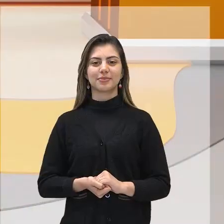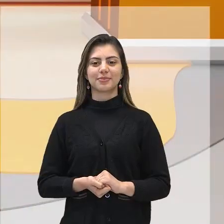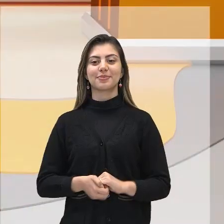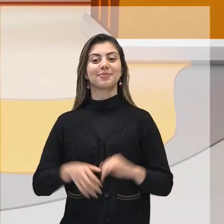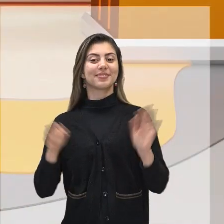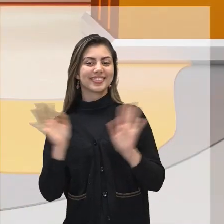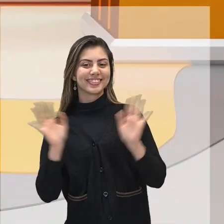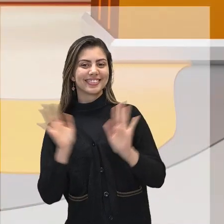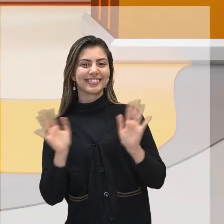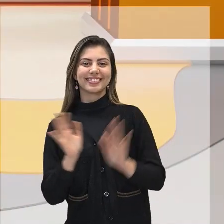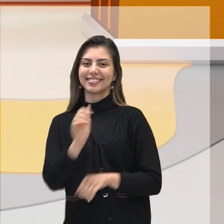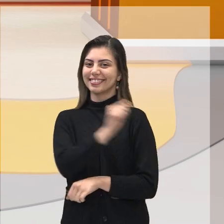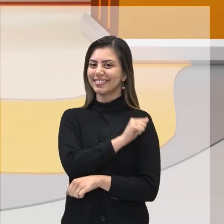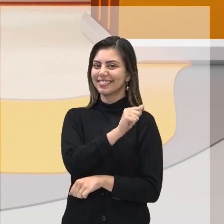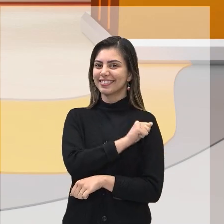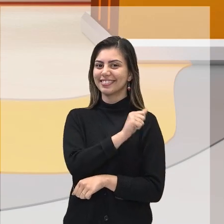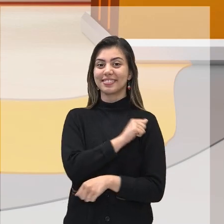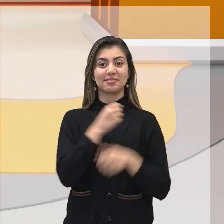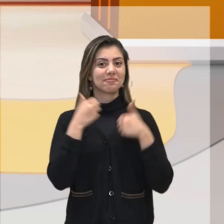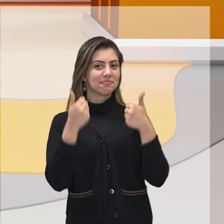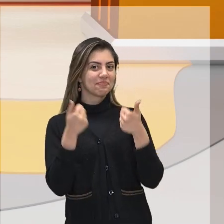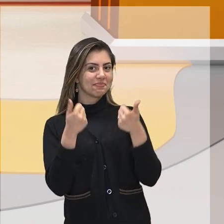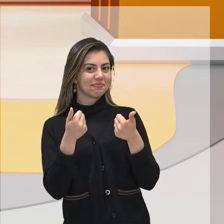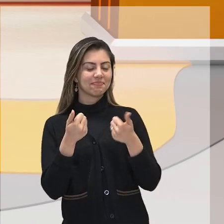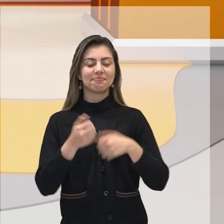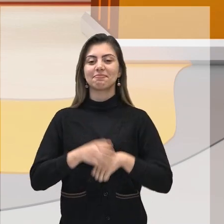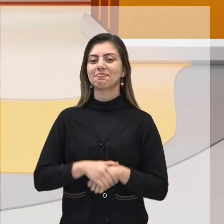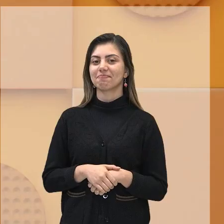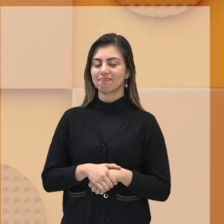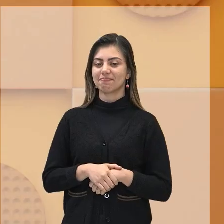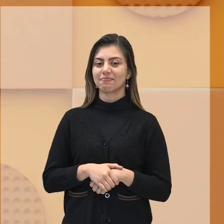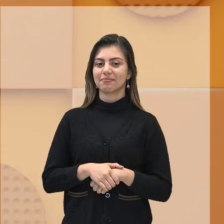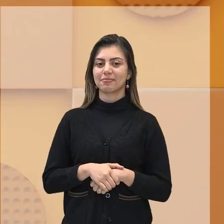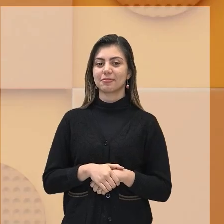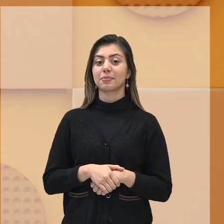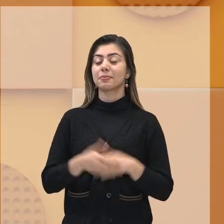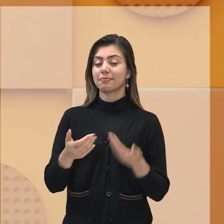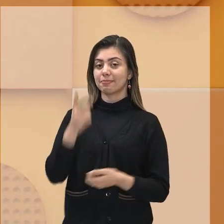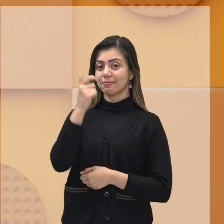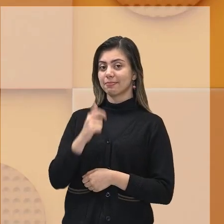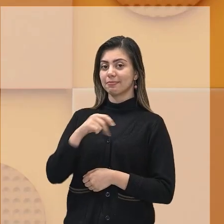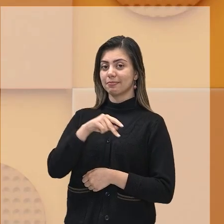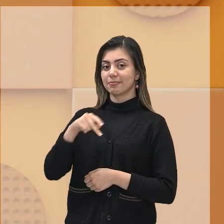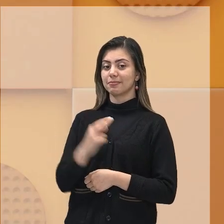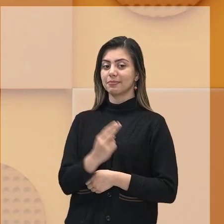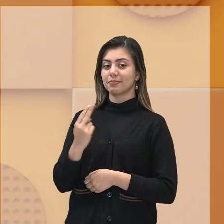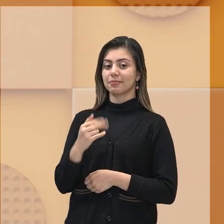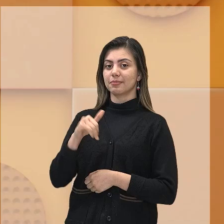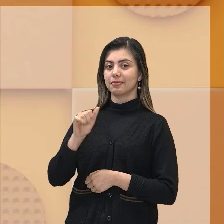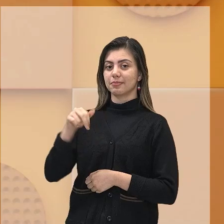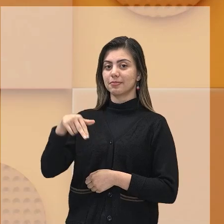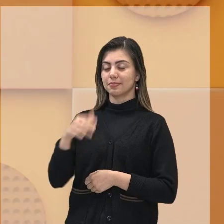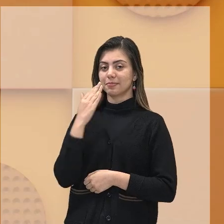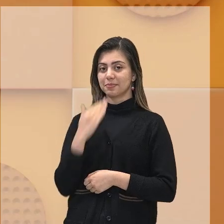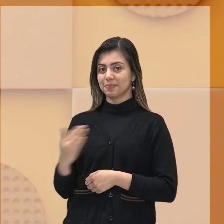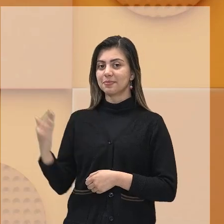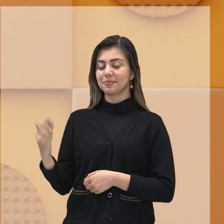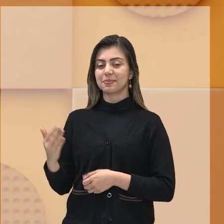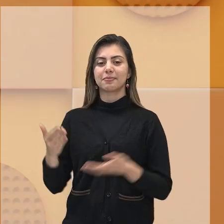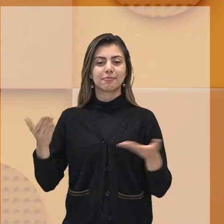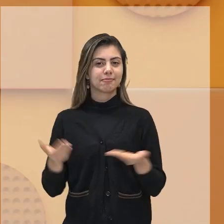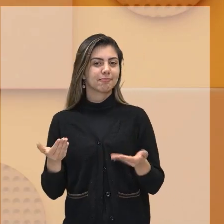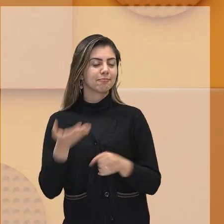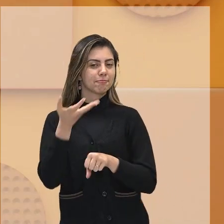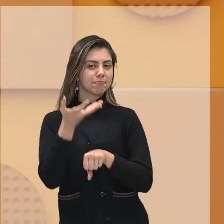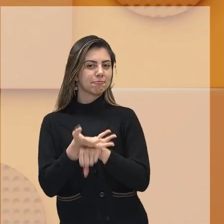Olá, queridos alunos! Tudo bem com vocês? Eu sou o professor Ian Souto, daquela